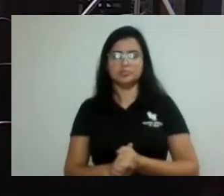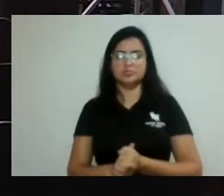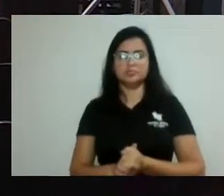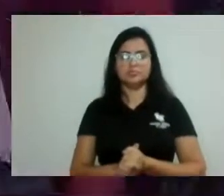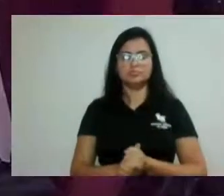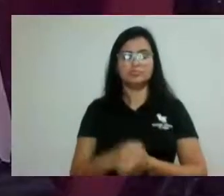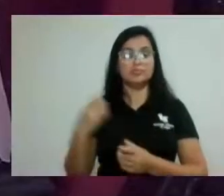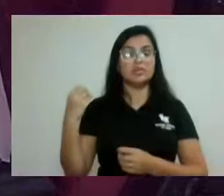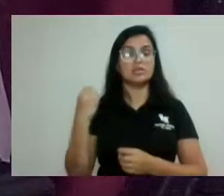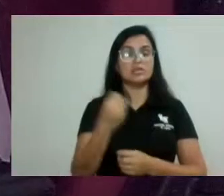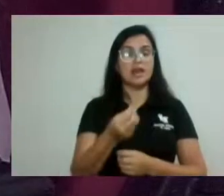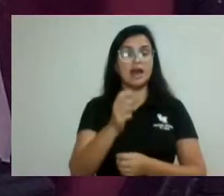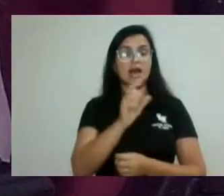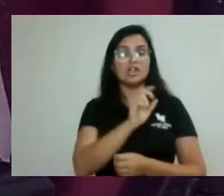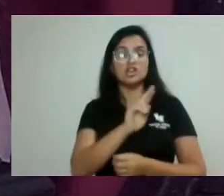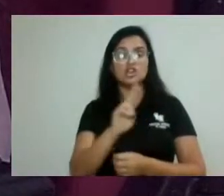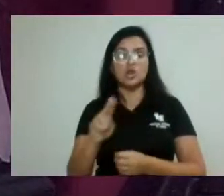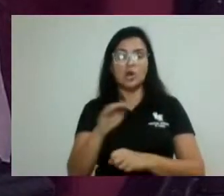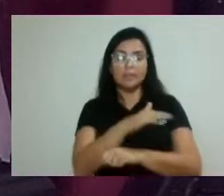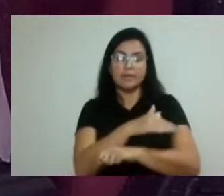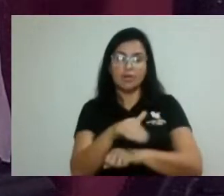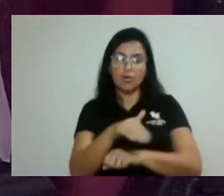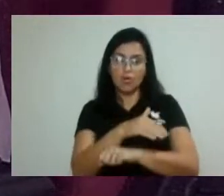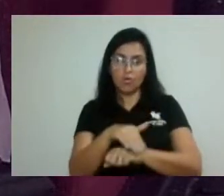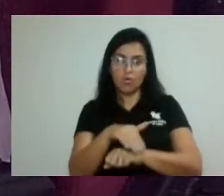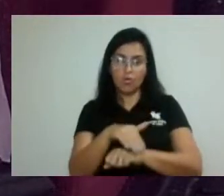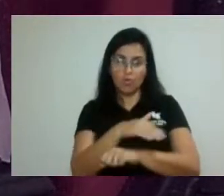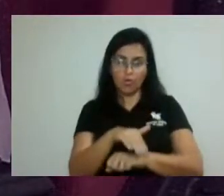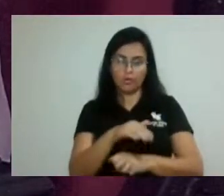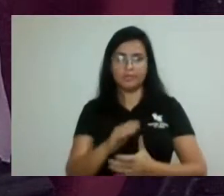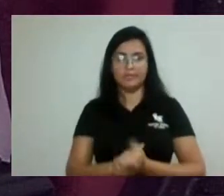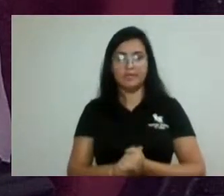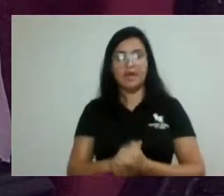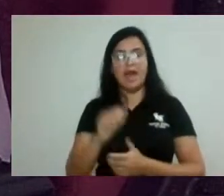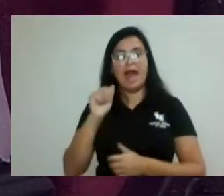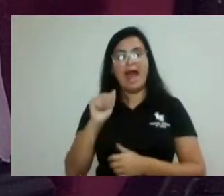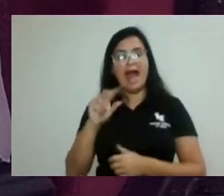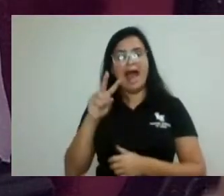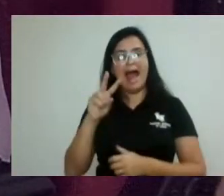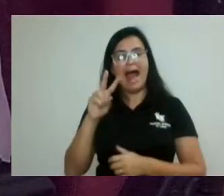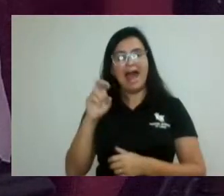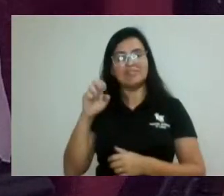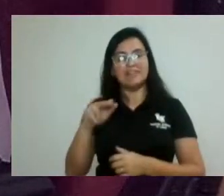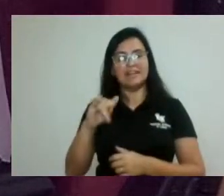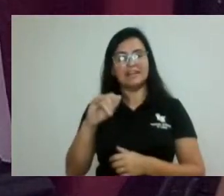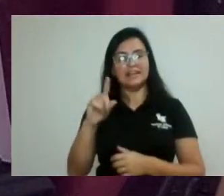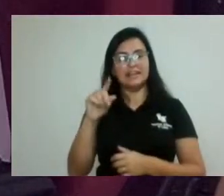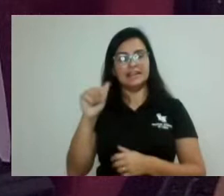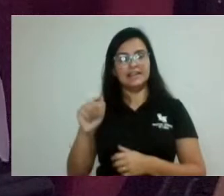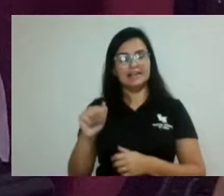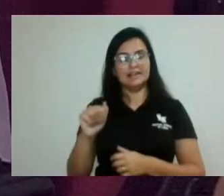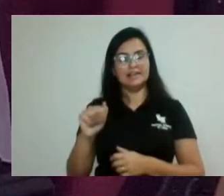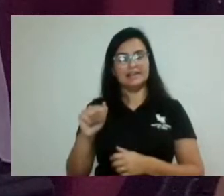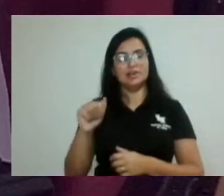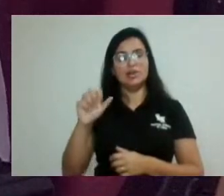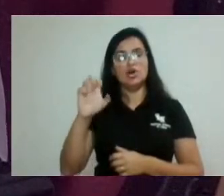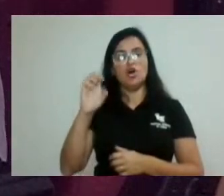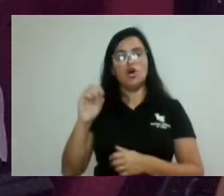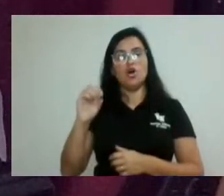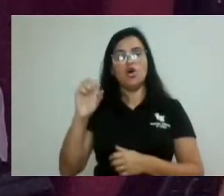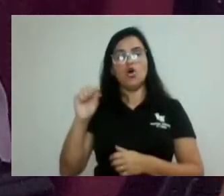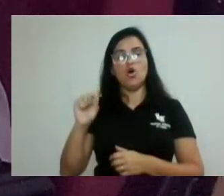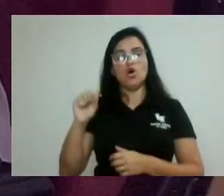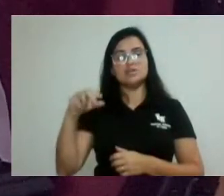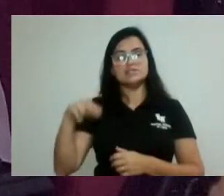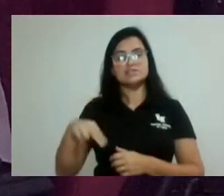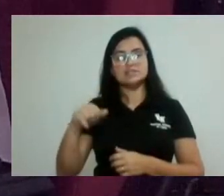públicos, Avenida nosso querido Osni Pereira. Parabéns, vereador Zé Março. Osni foi um grande assessor, pessoa